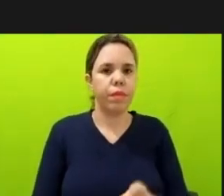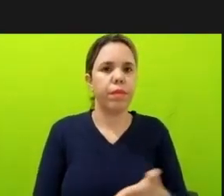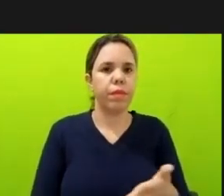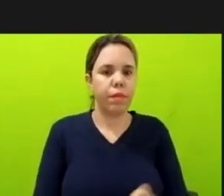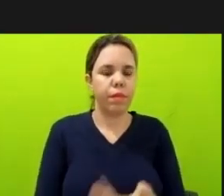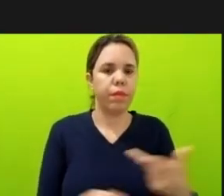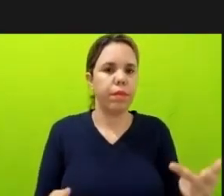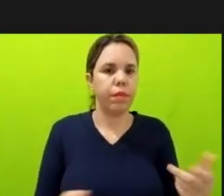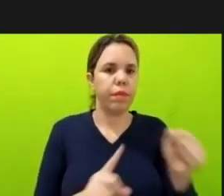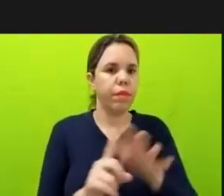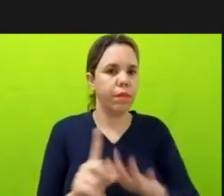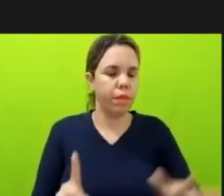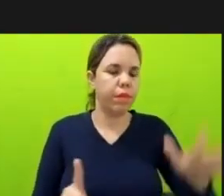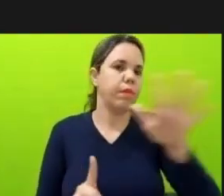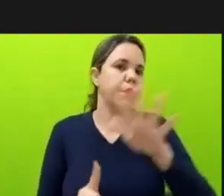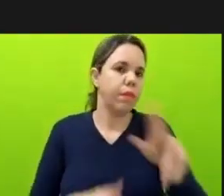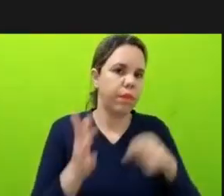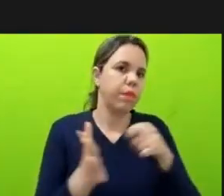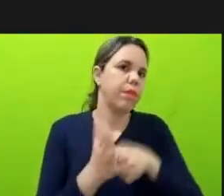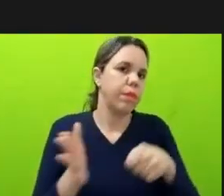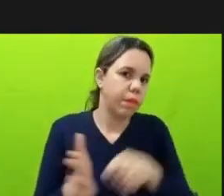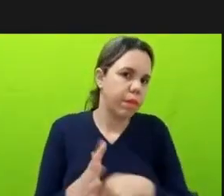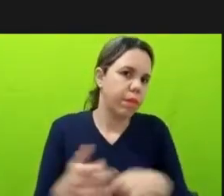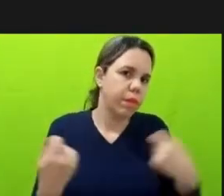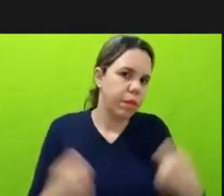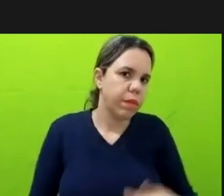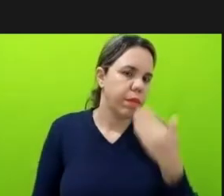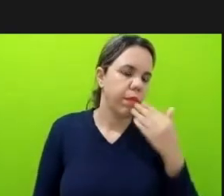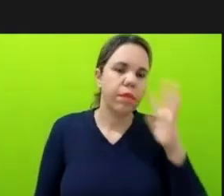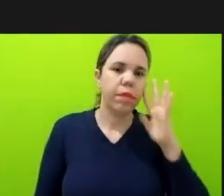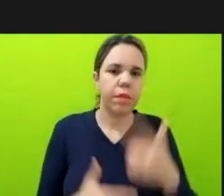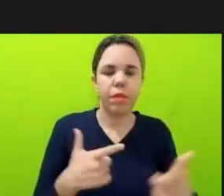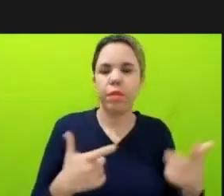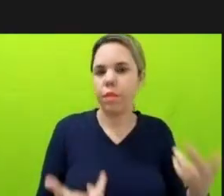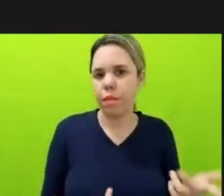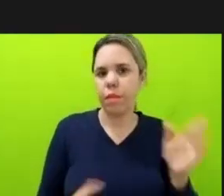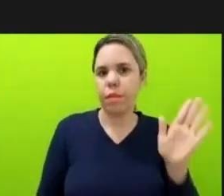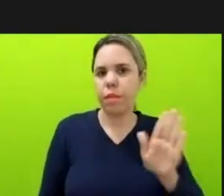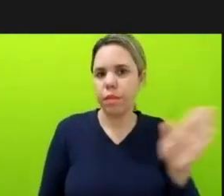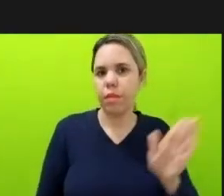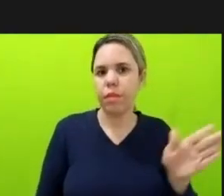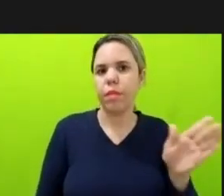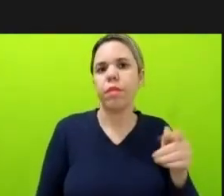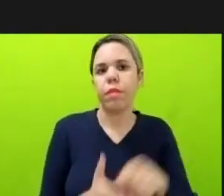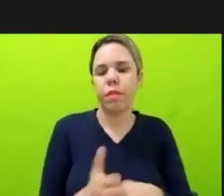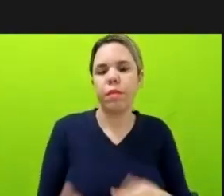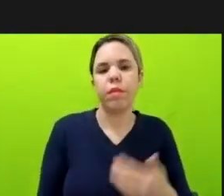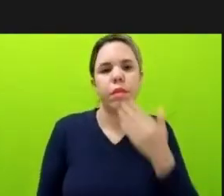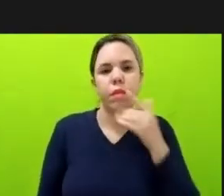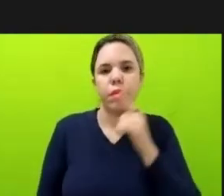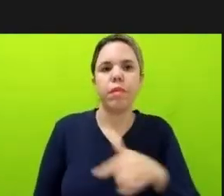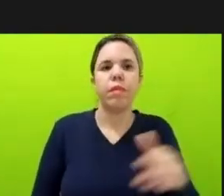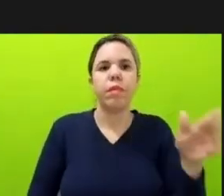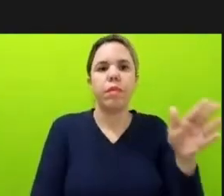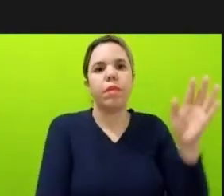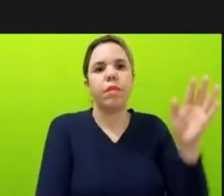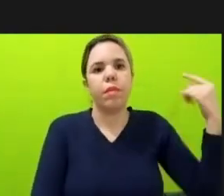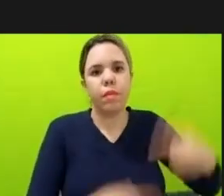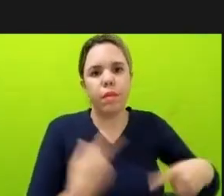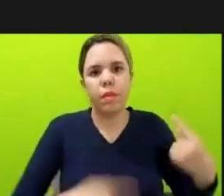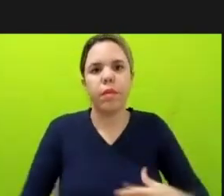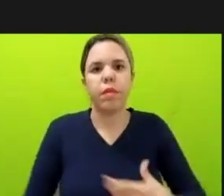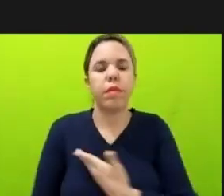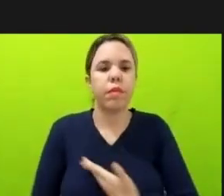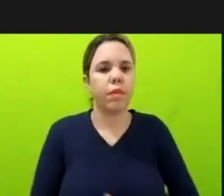sociedade civil para os candidatos, né? E para o debate público em torno da